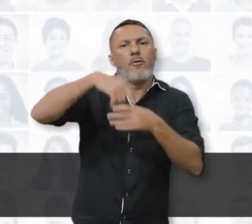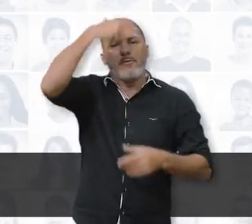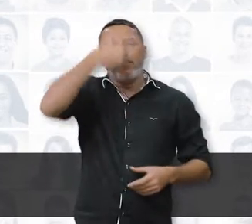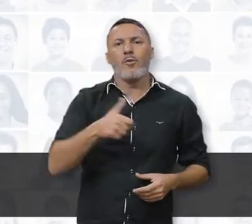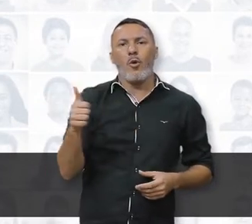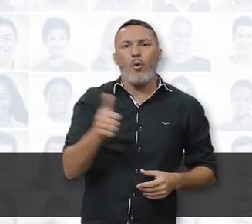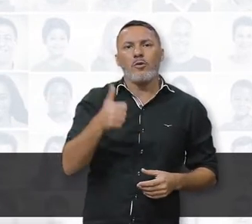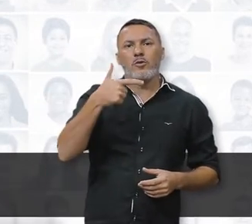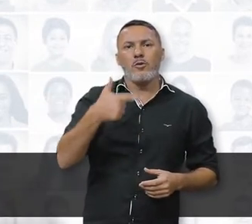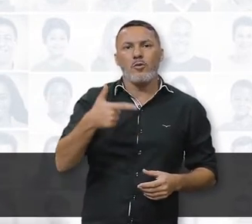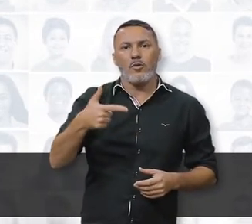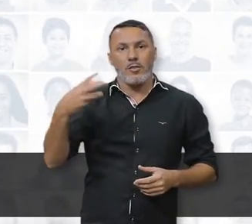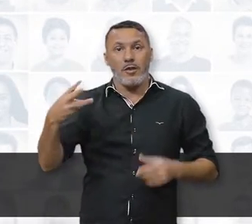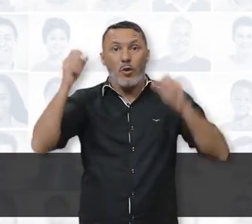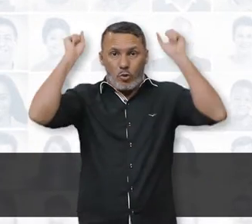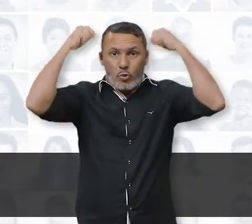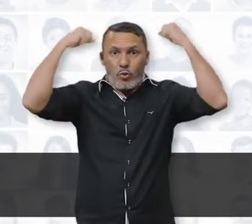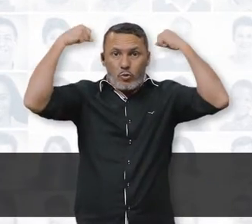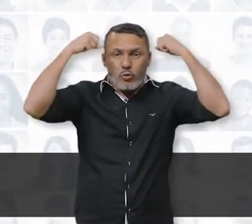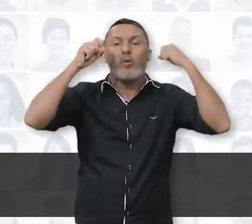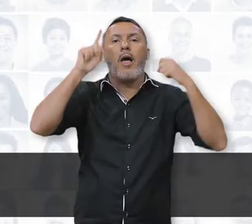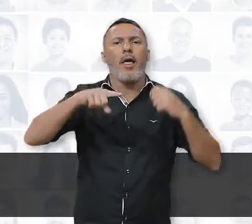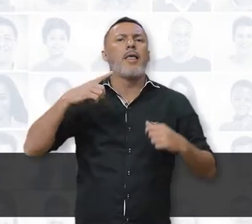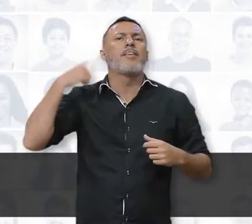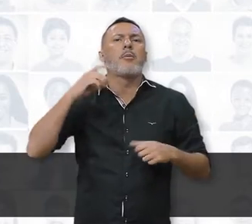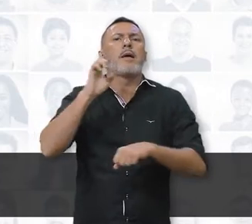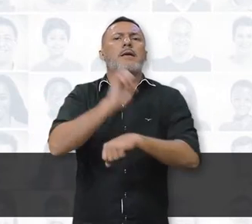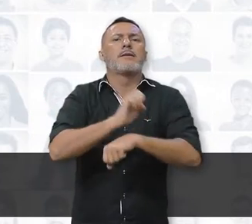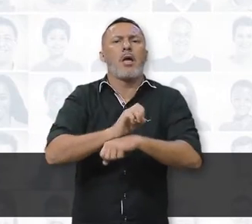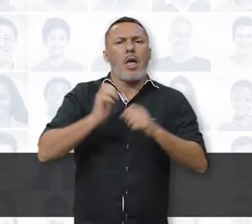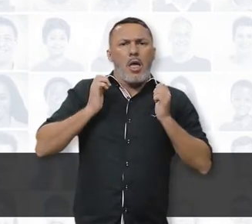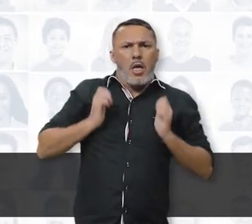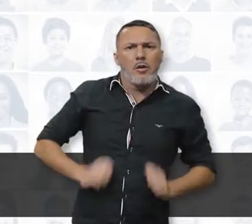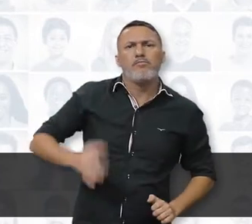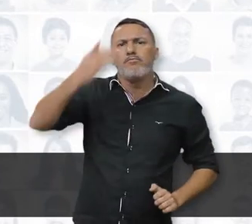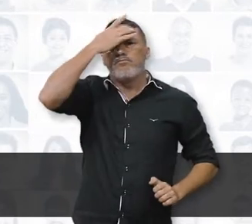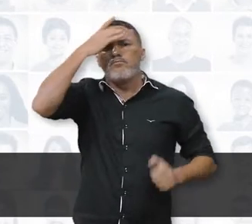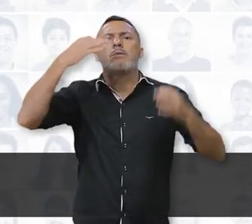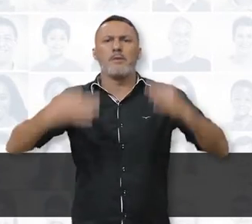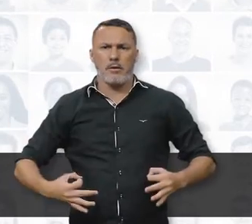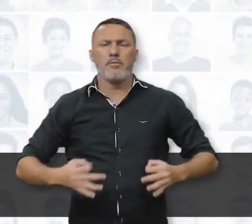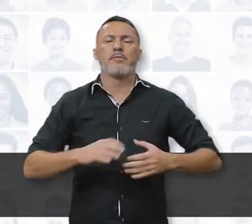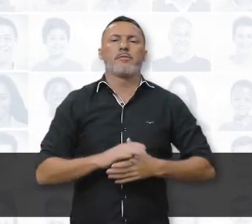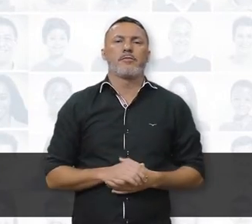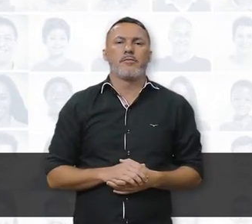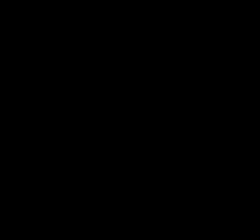11223. Rocine Tonho dos Couros, o deputado estadual da Onestidade. deputado